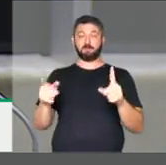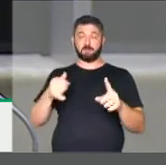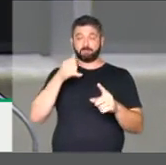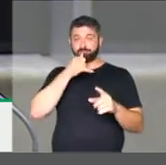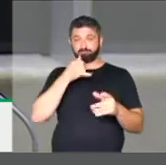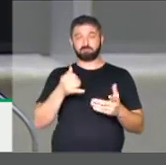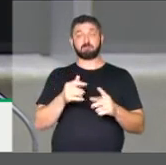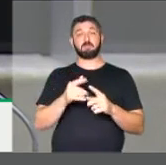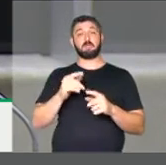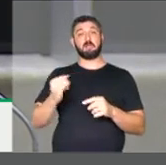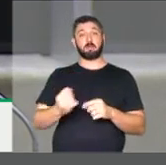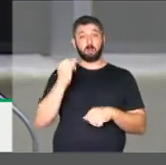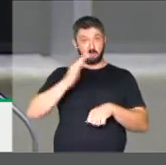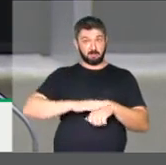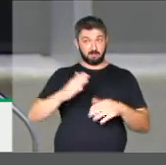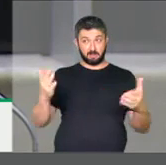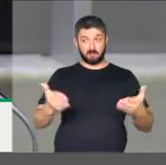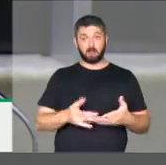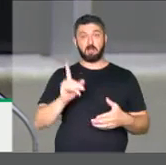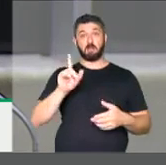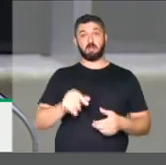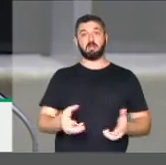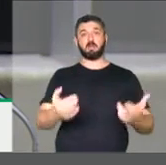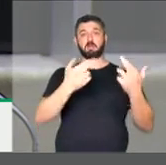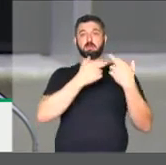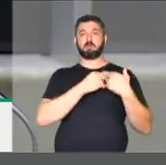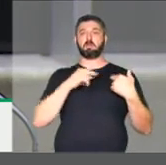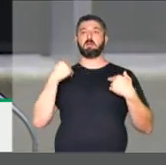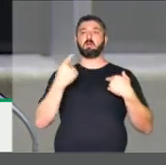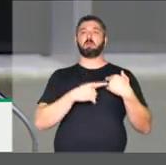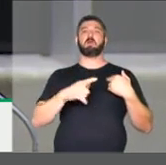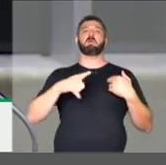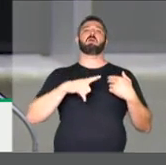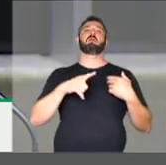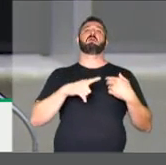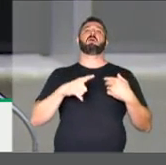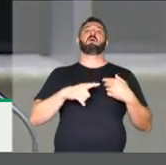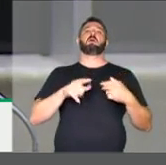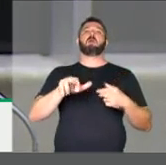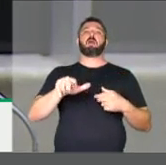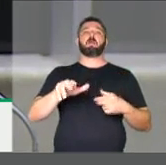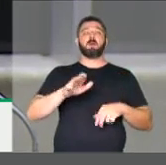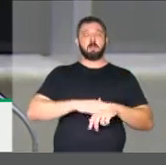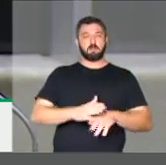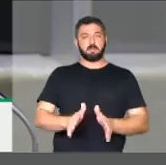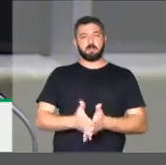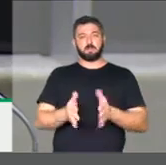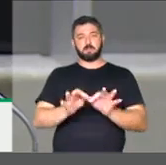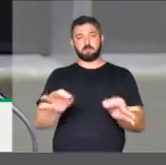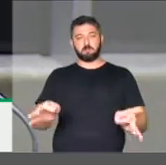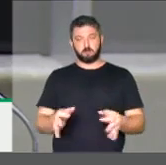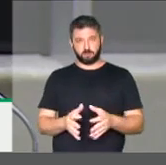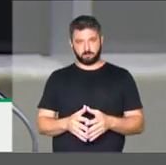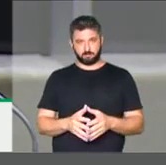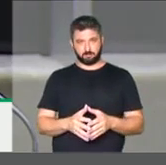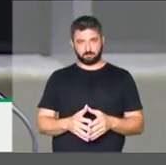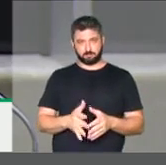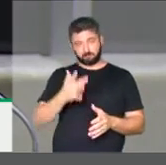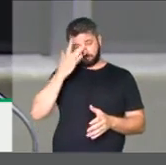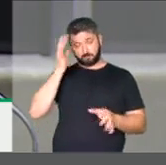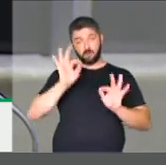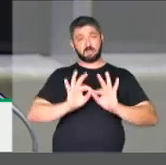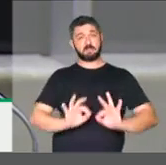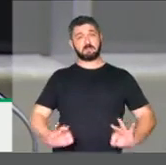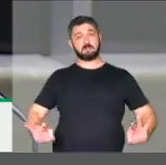Mas mais importante do que isso é a responsabilidade que nós temos com os nossos irmãos mais humildes, com as pessoas simples